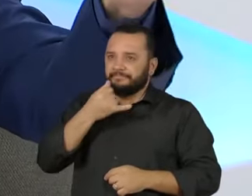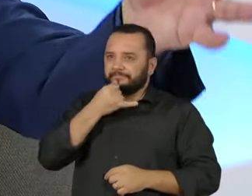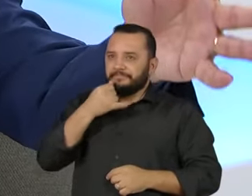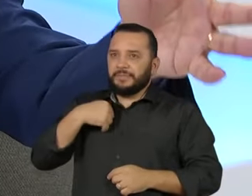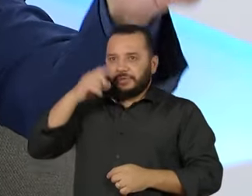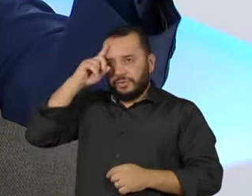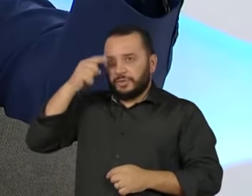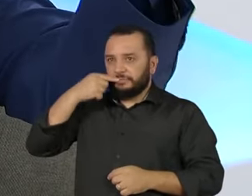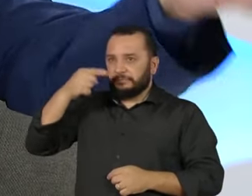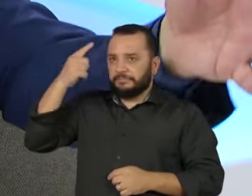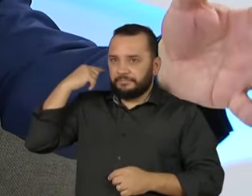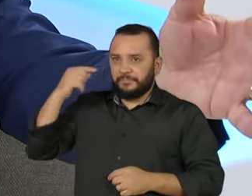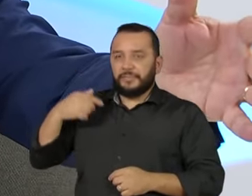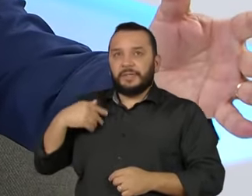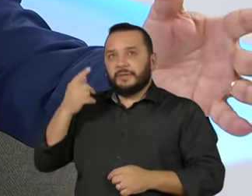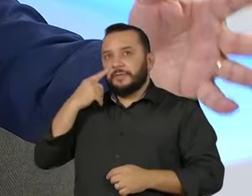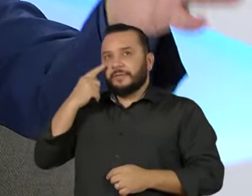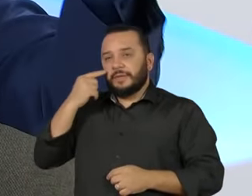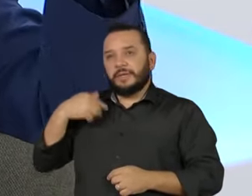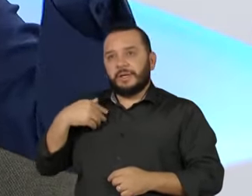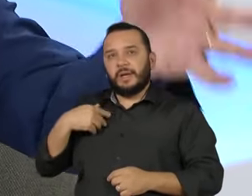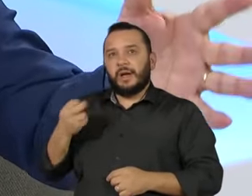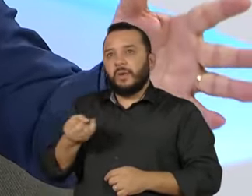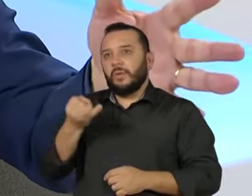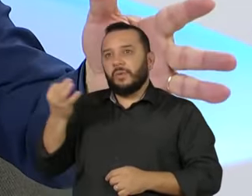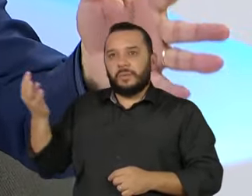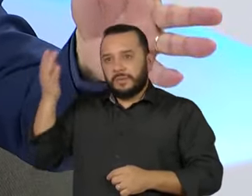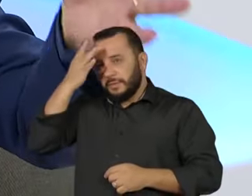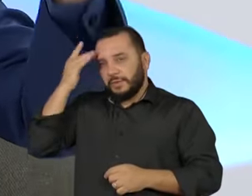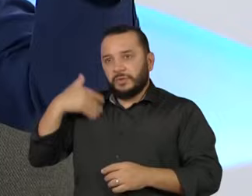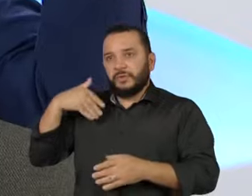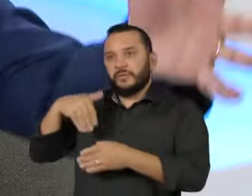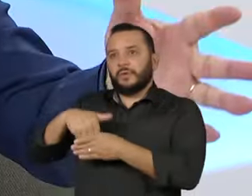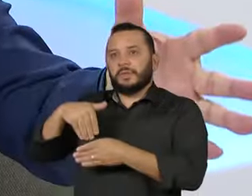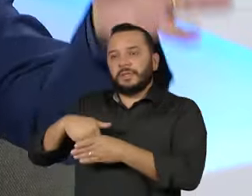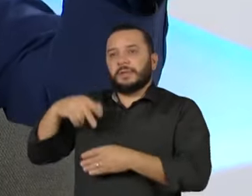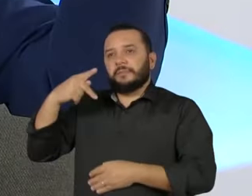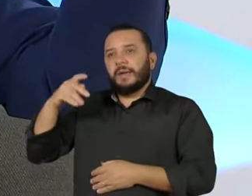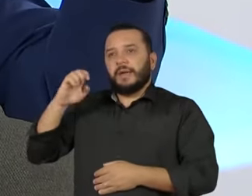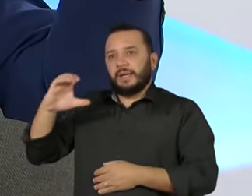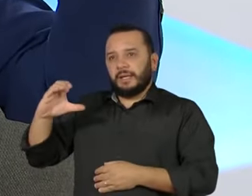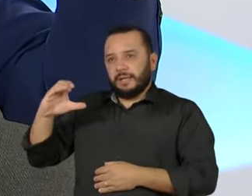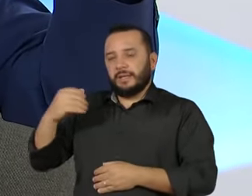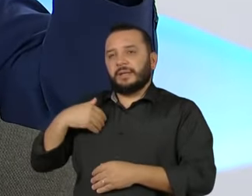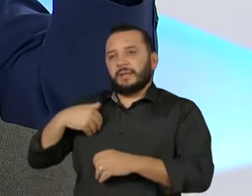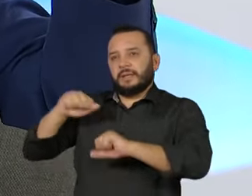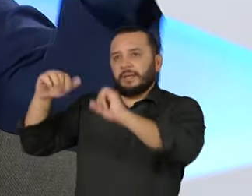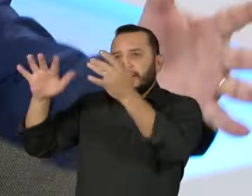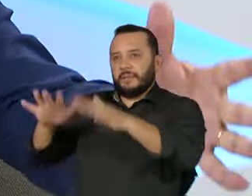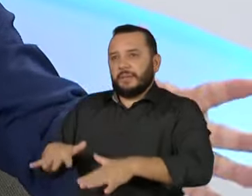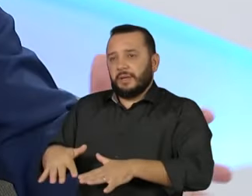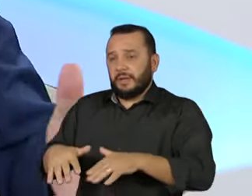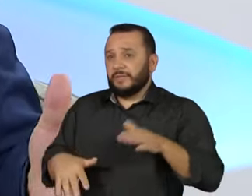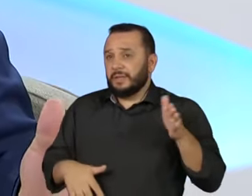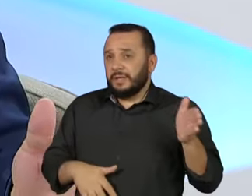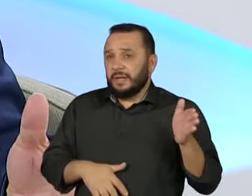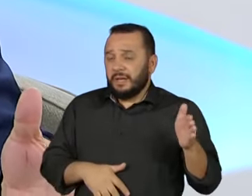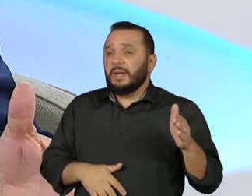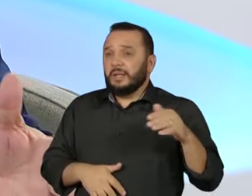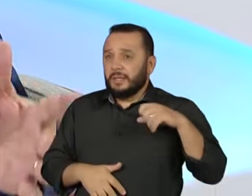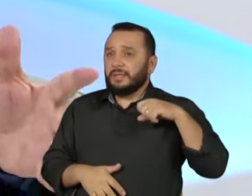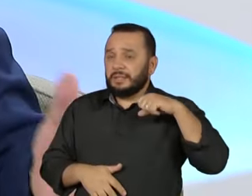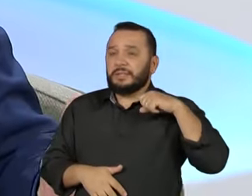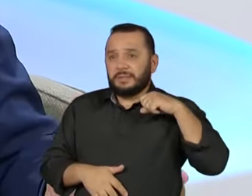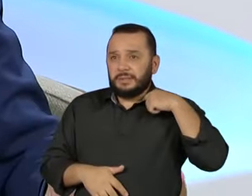atrás em ver a oposição votando na PEC, kamikaze, vendo a senadora Simone votando